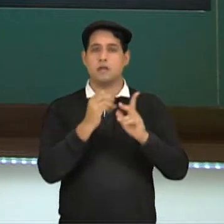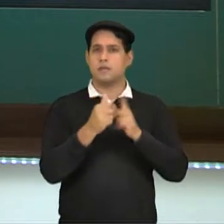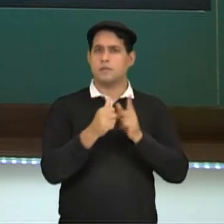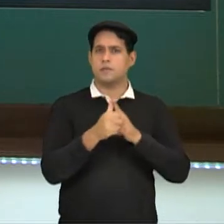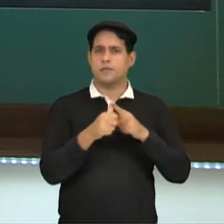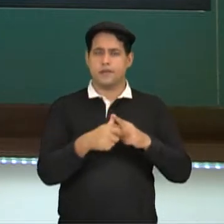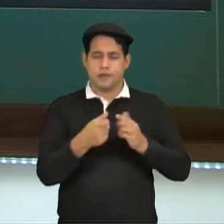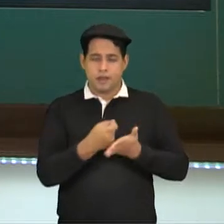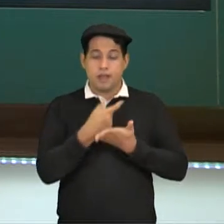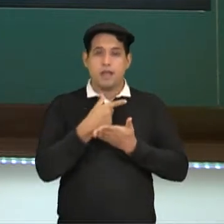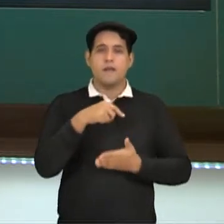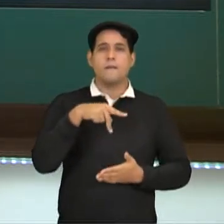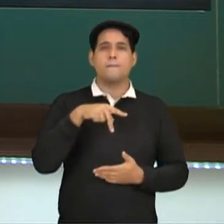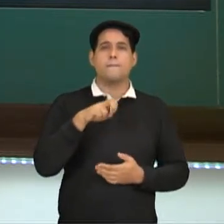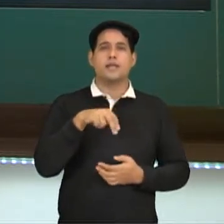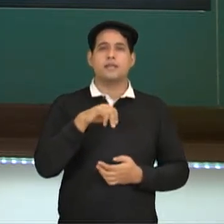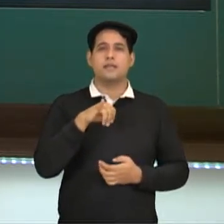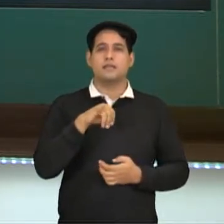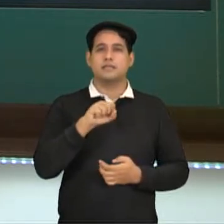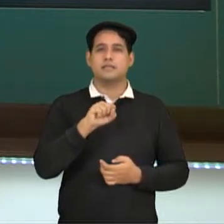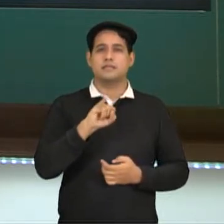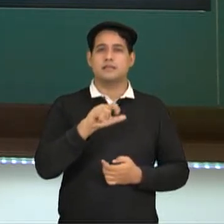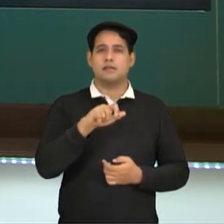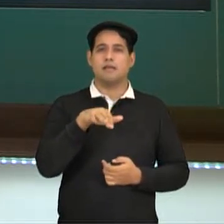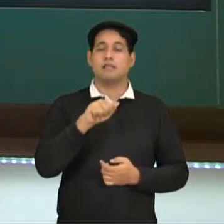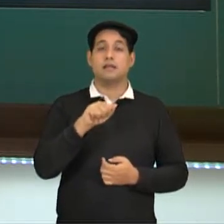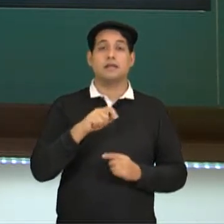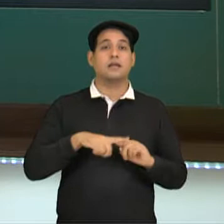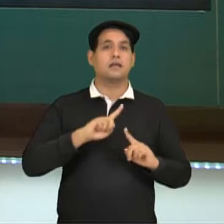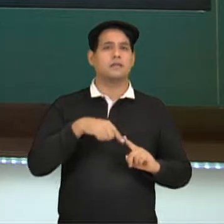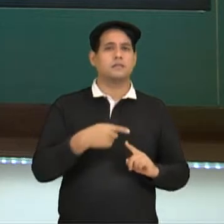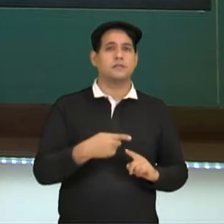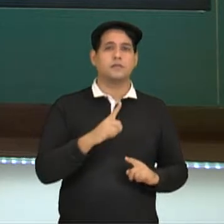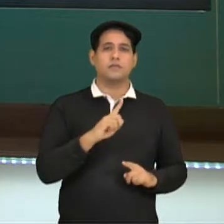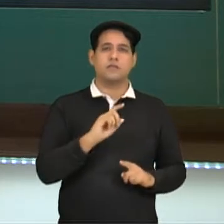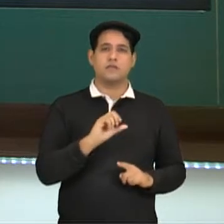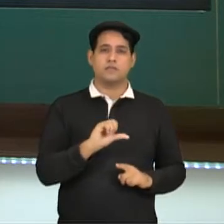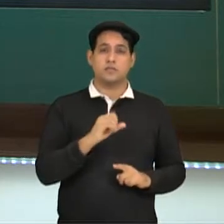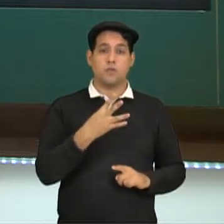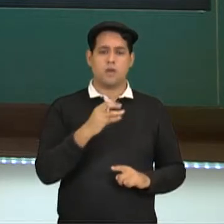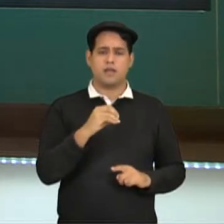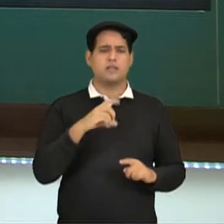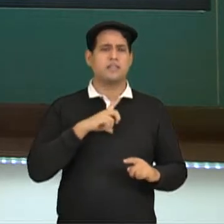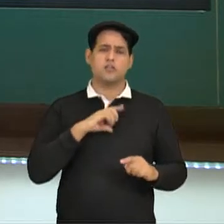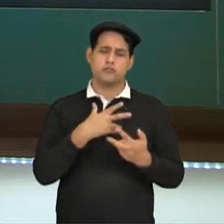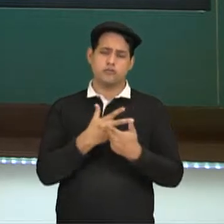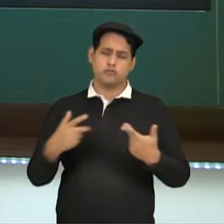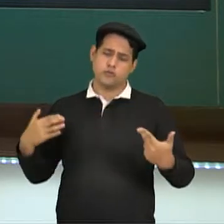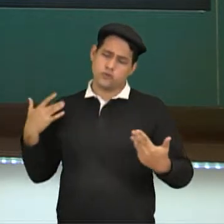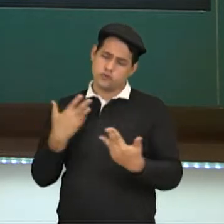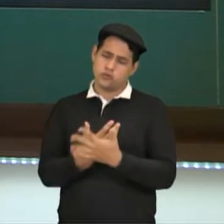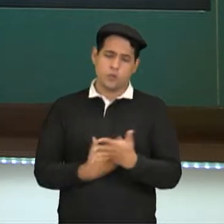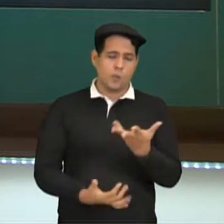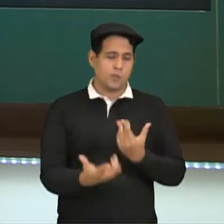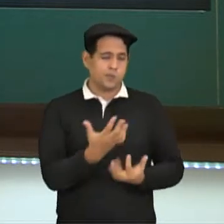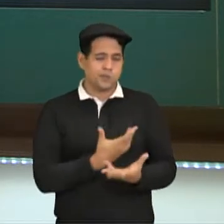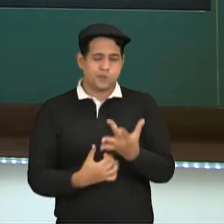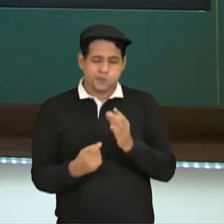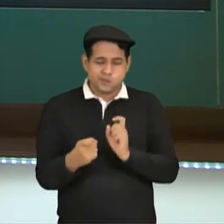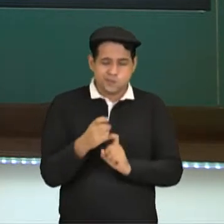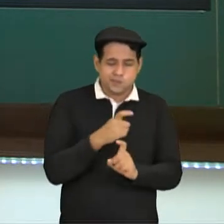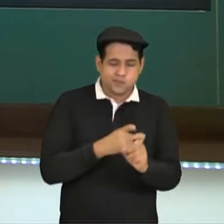antibiótico, que é a penicilina. E depois disso, em 1940, a gente teve todo um processo de fermentação por micro